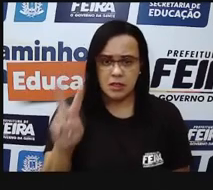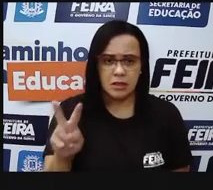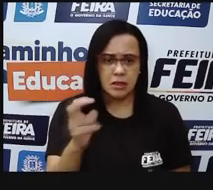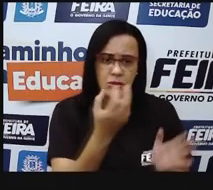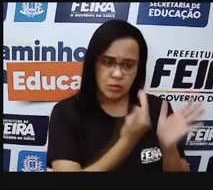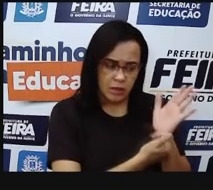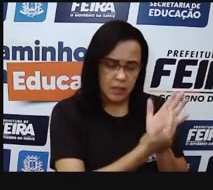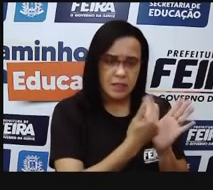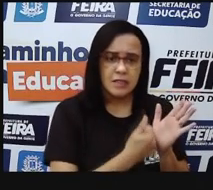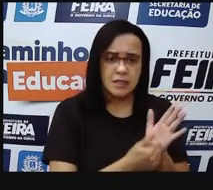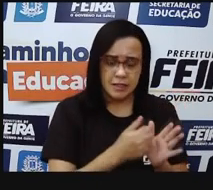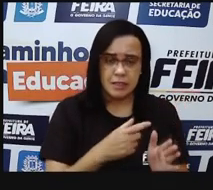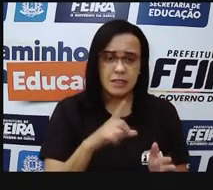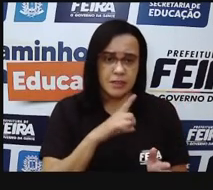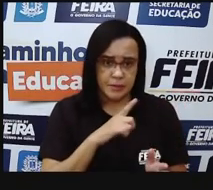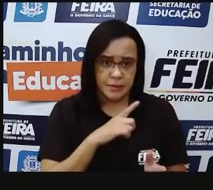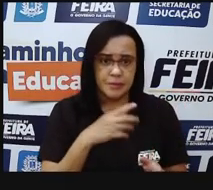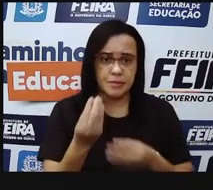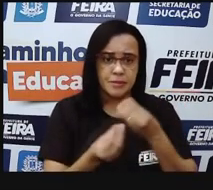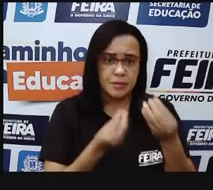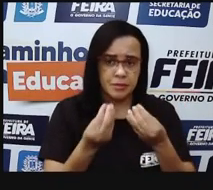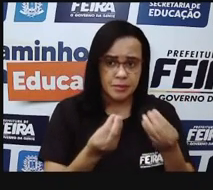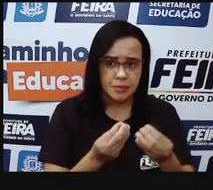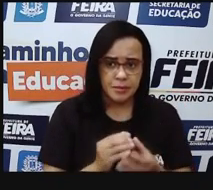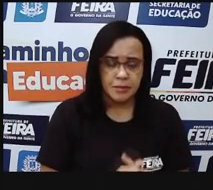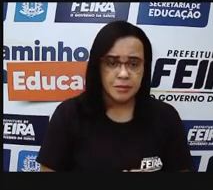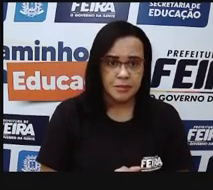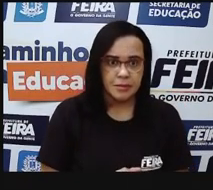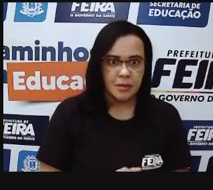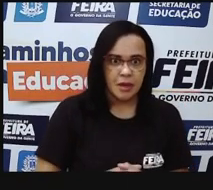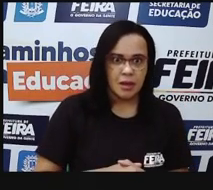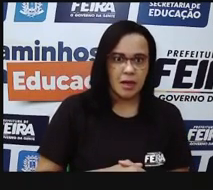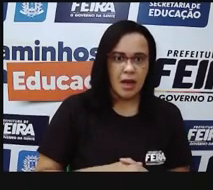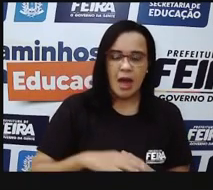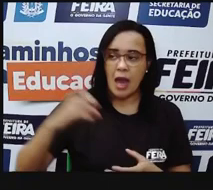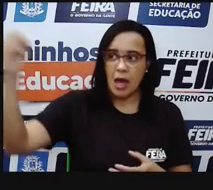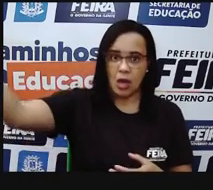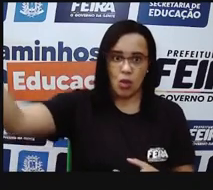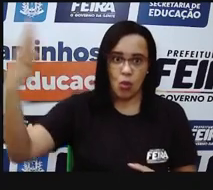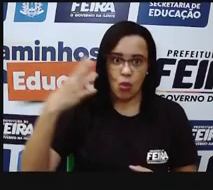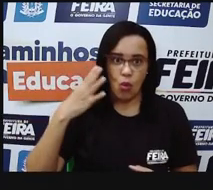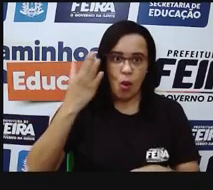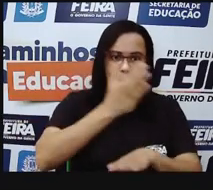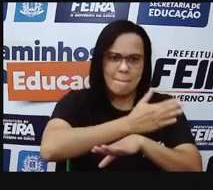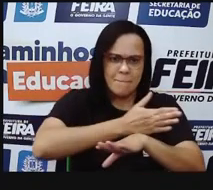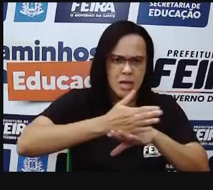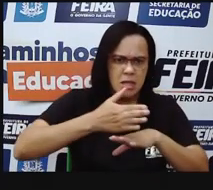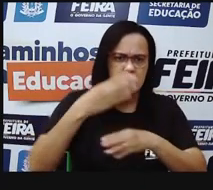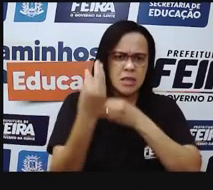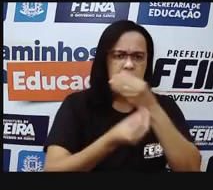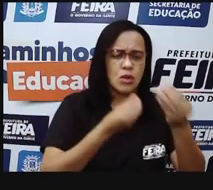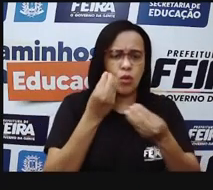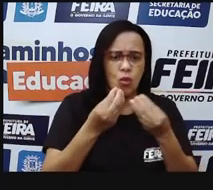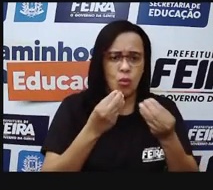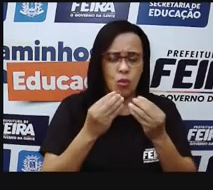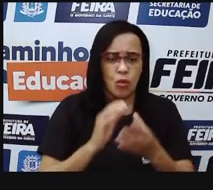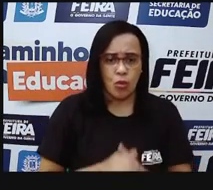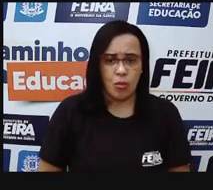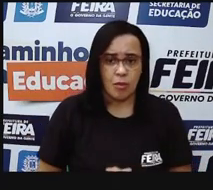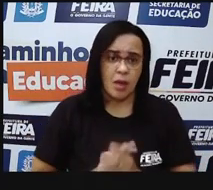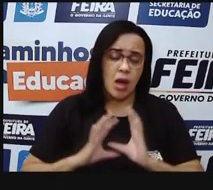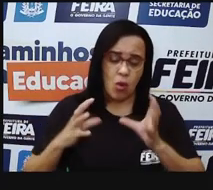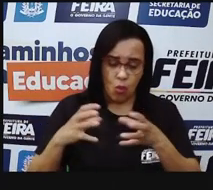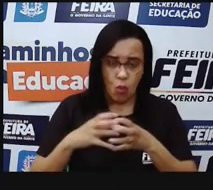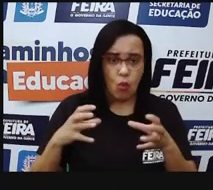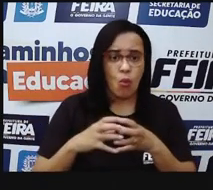uma sobre a luz branca e como ela é decomposa um conjunto de todas as outras